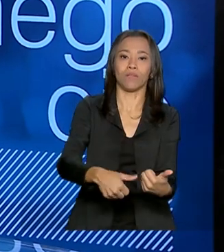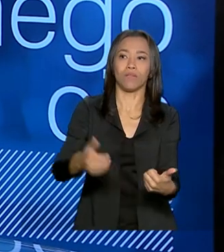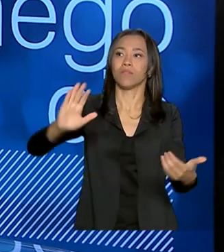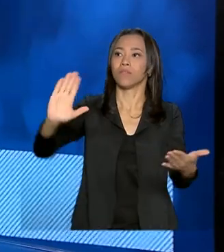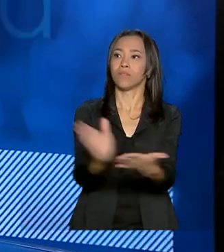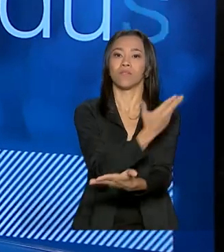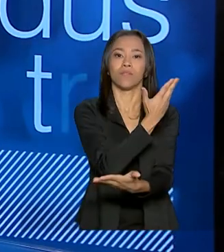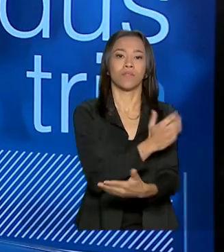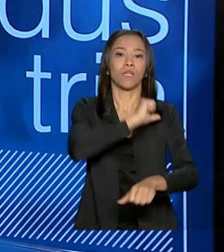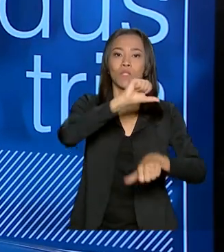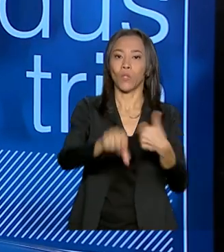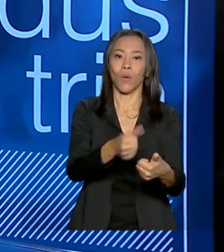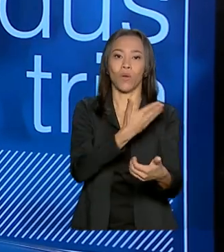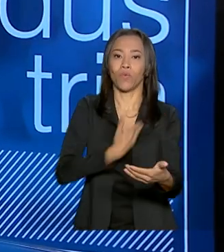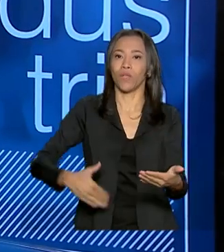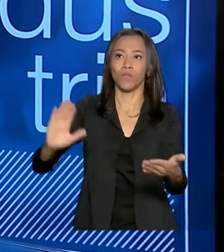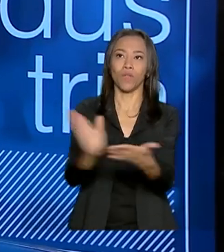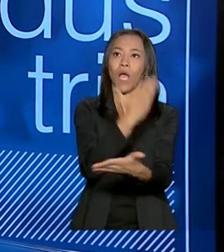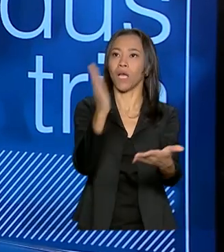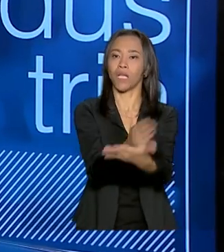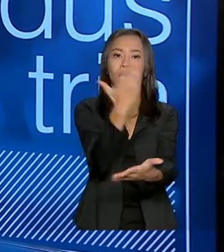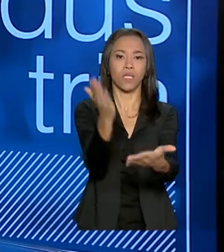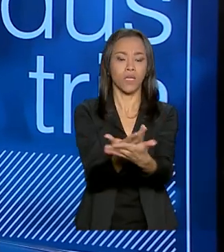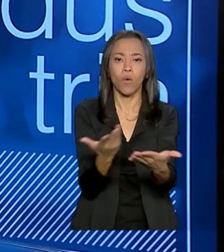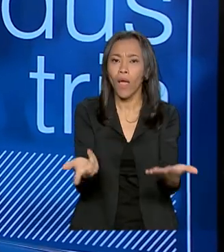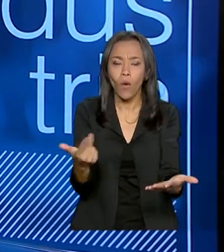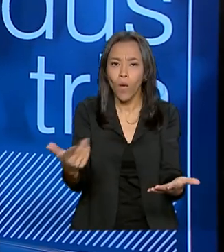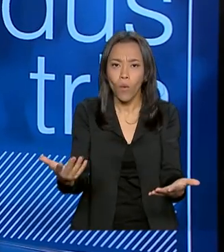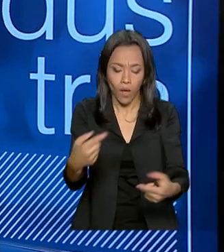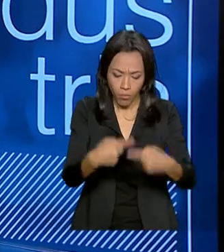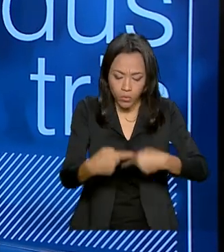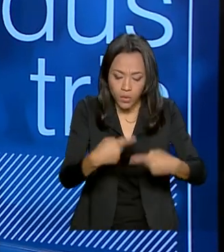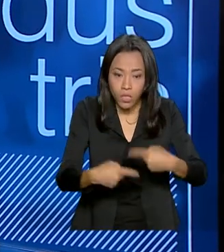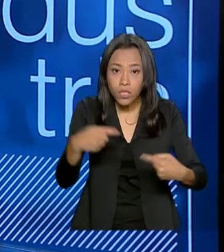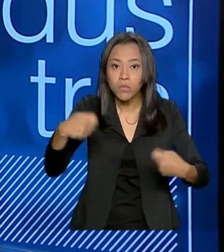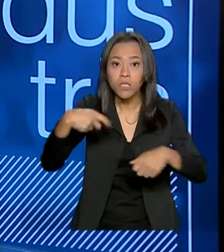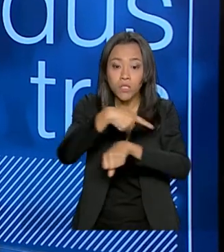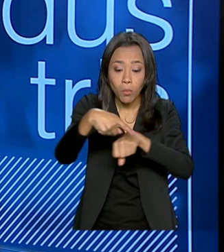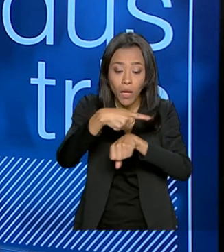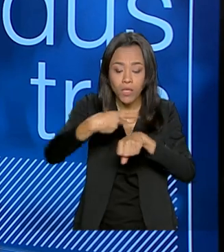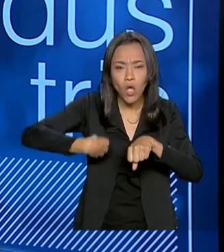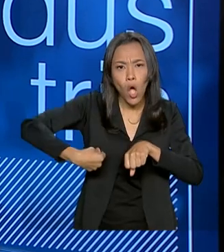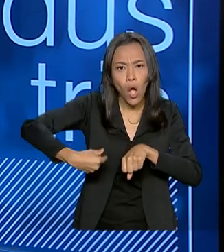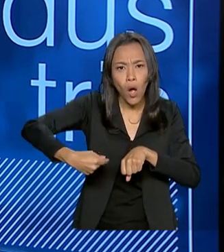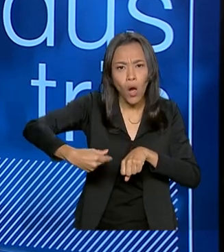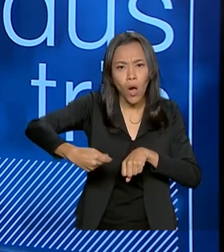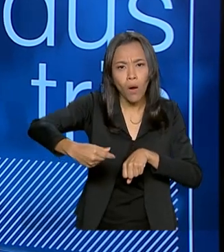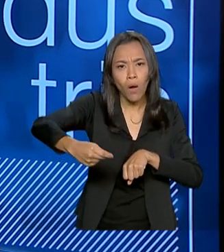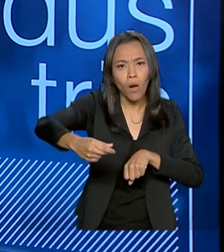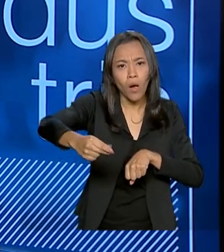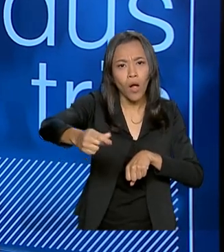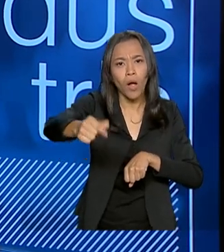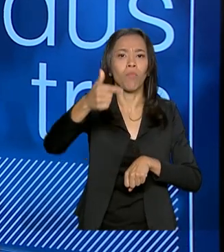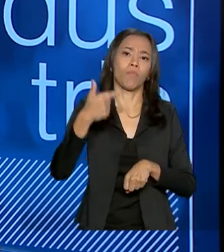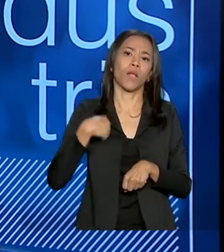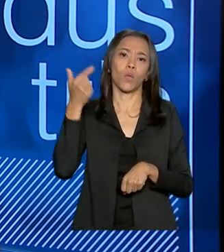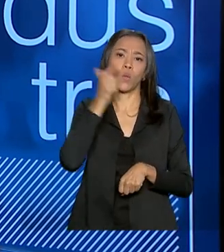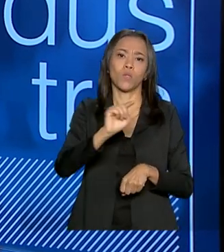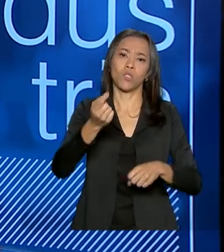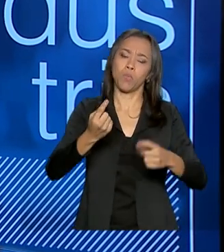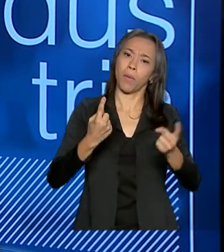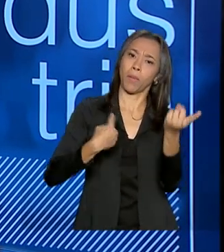Enquanto nós não entendermos isso, que a política tem que ser de Estado, ou seja, tem que ser de longo prazo para que dê frutos, nós